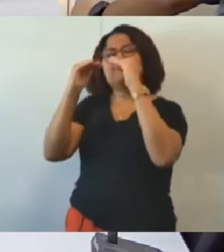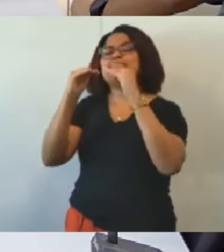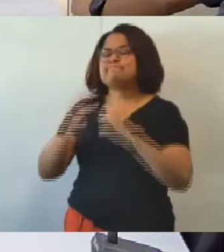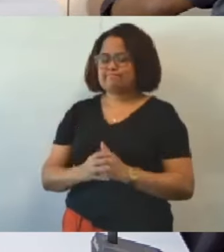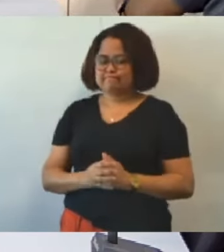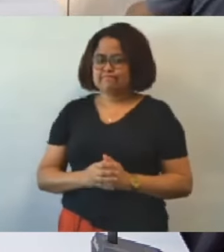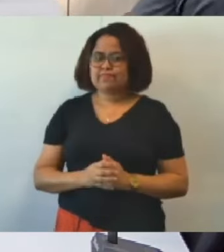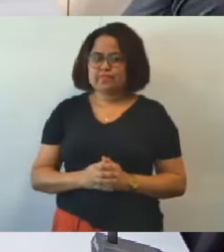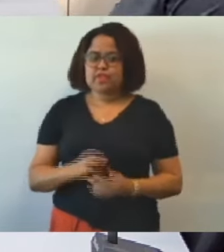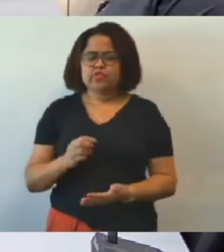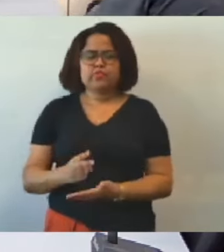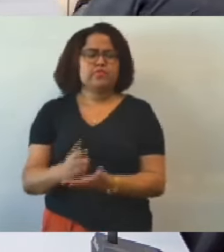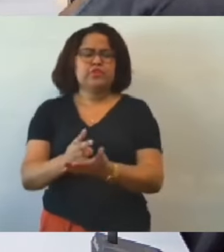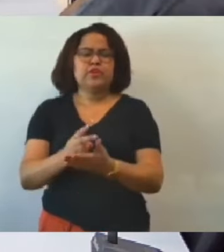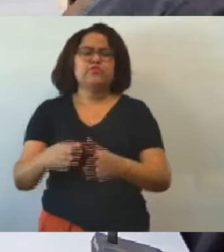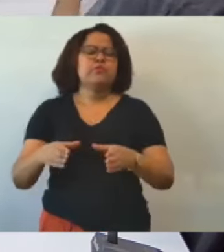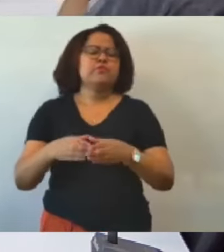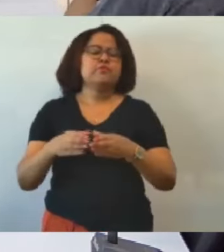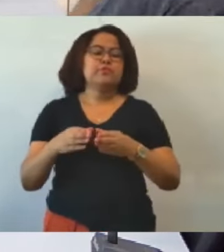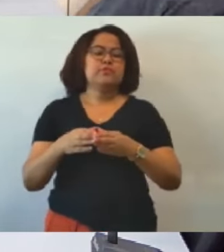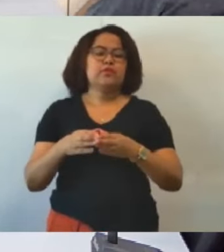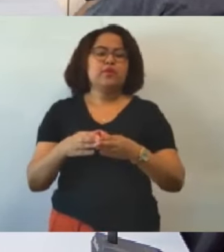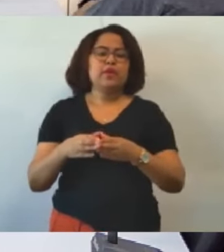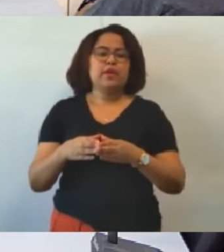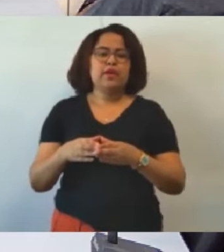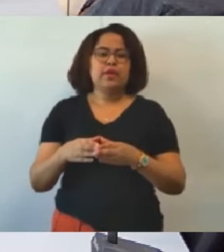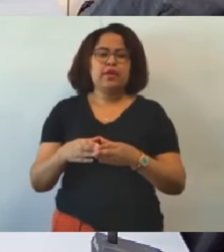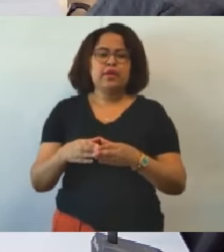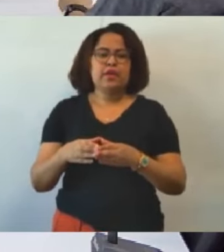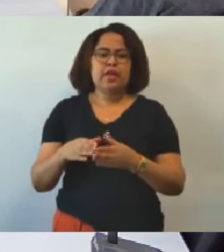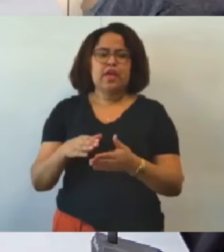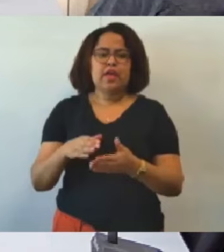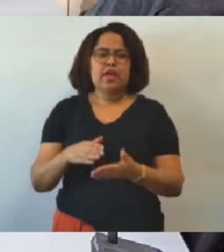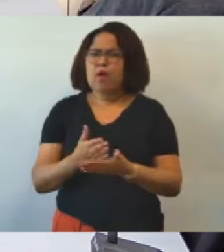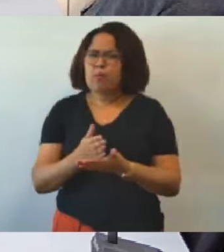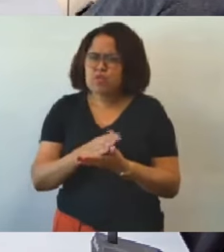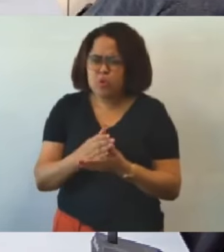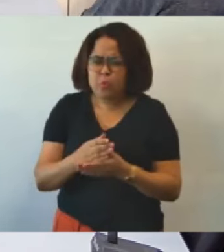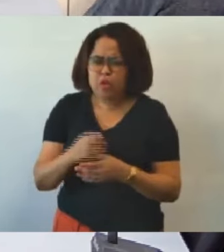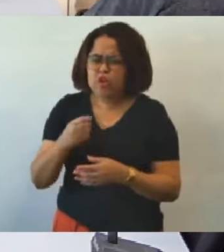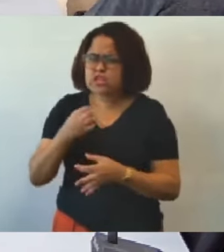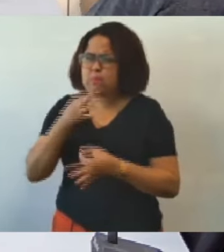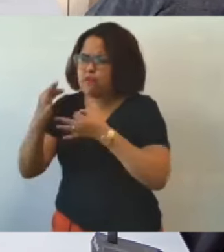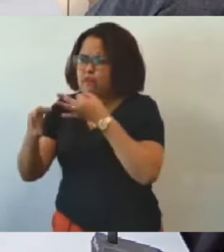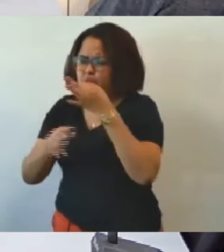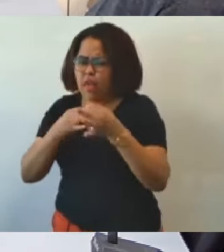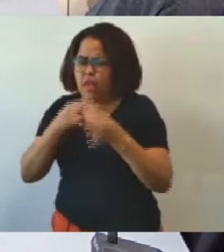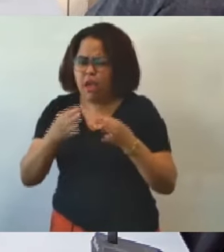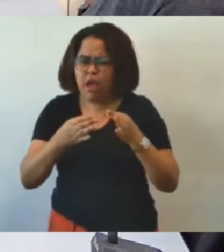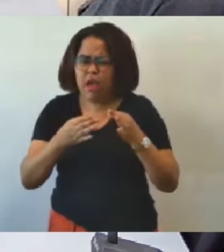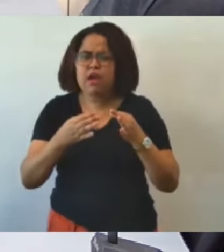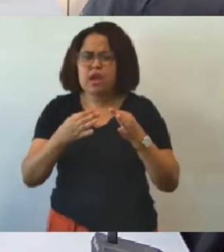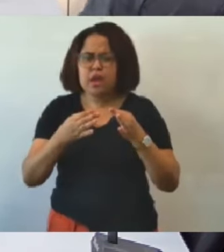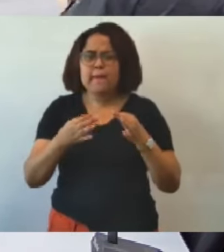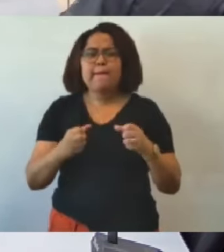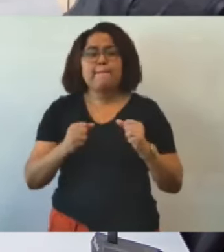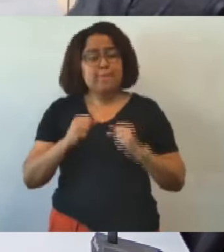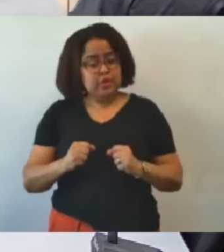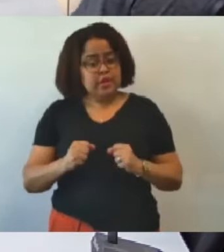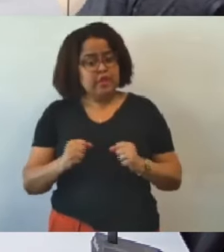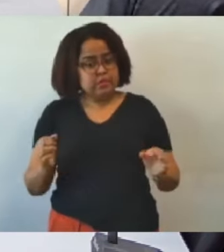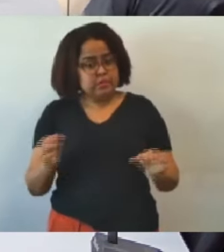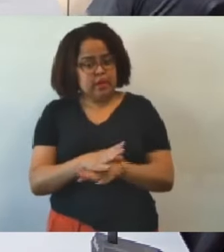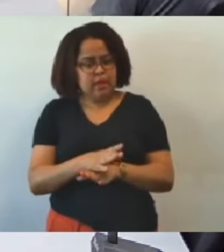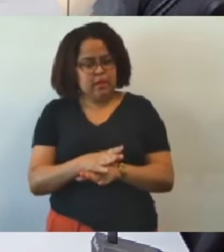essa comissão bom alguma coisa mais acrescentar algumas considerações podemos encerrar muito bem